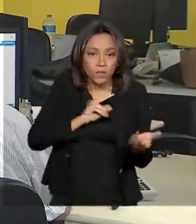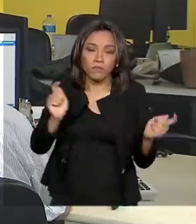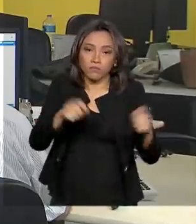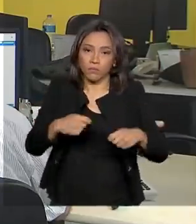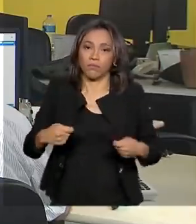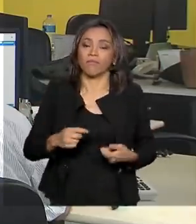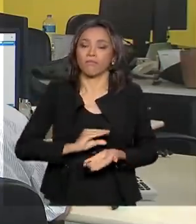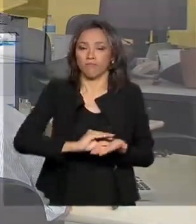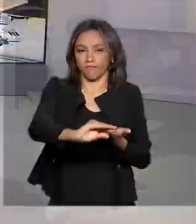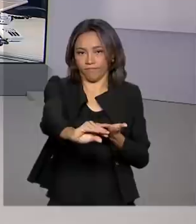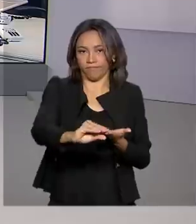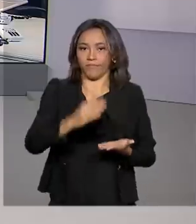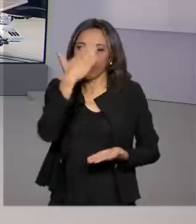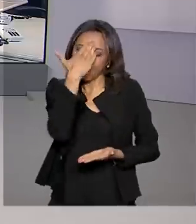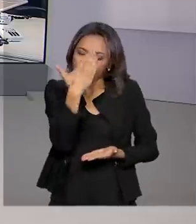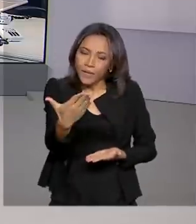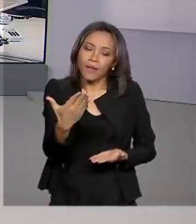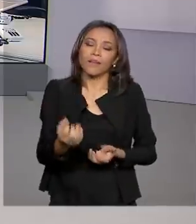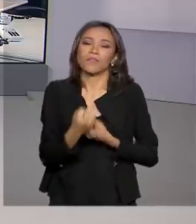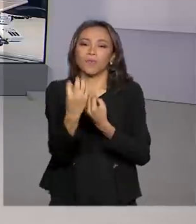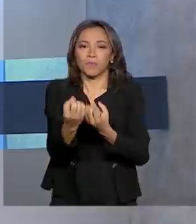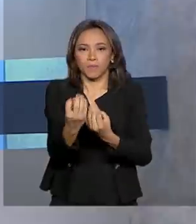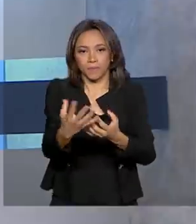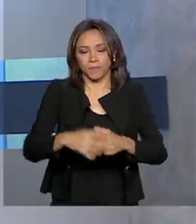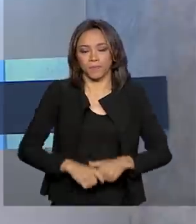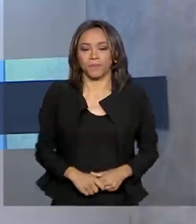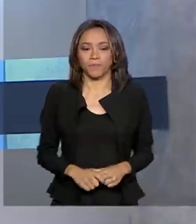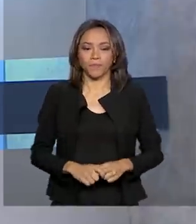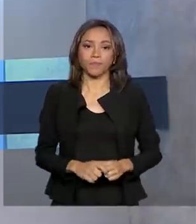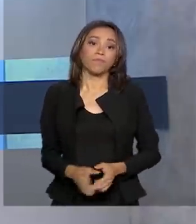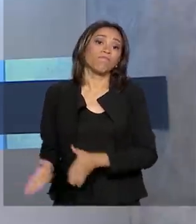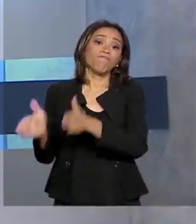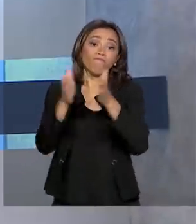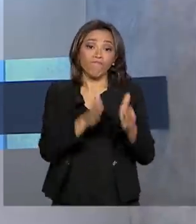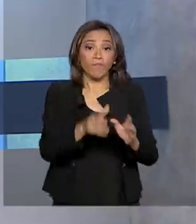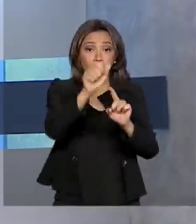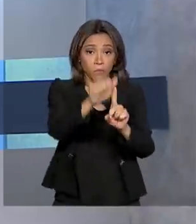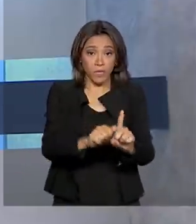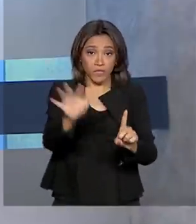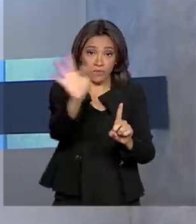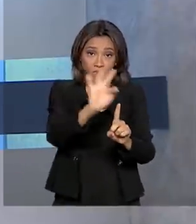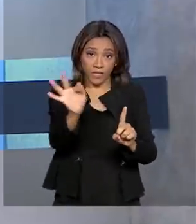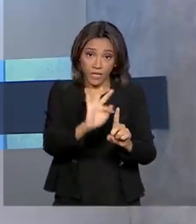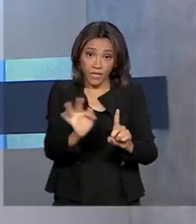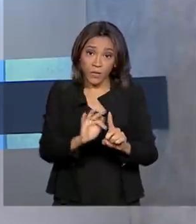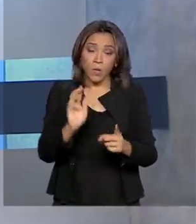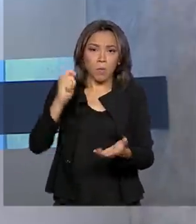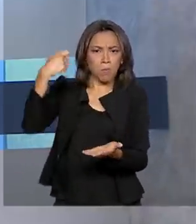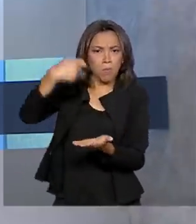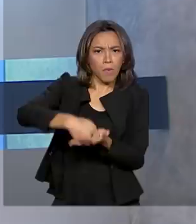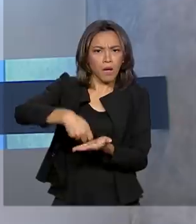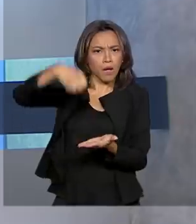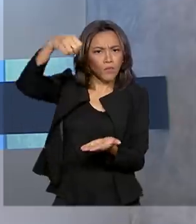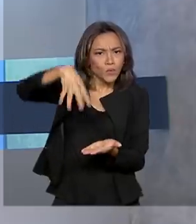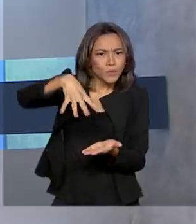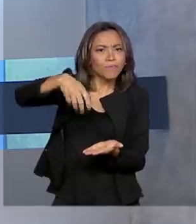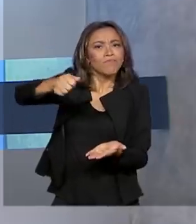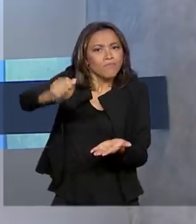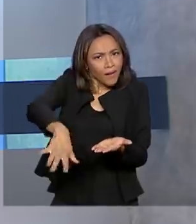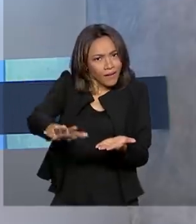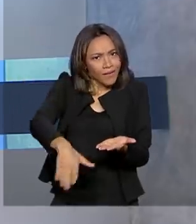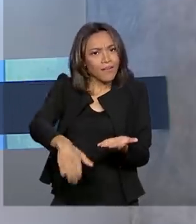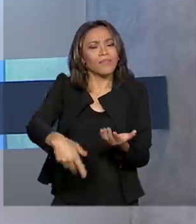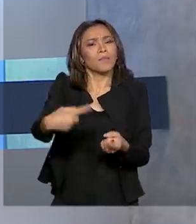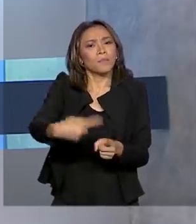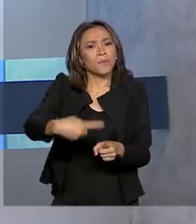Renata. Obrigada, Tiago, pelas suas informações. E olha, em fevereiro a conta de luz vai ficar mais barata. Isso porque